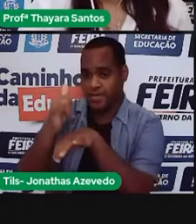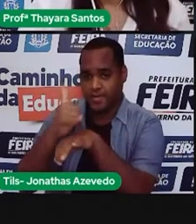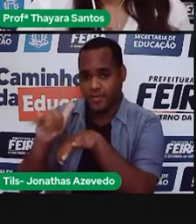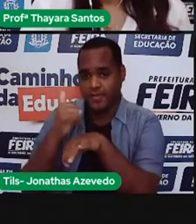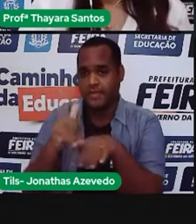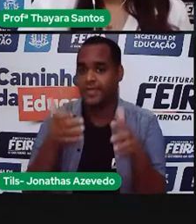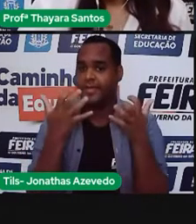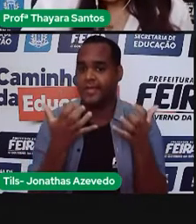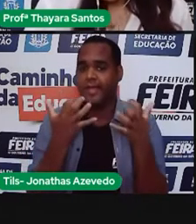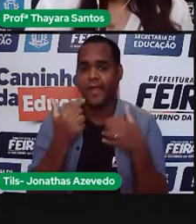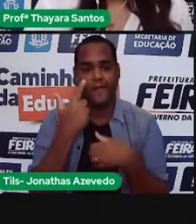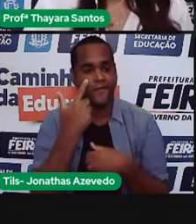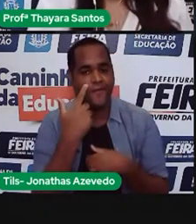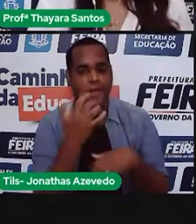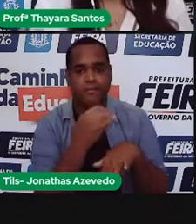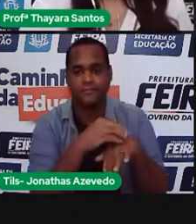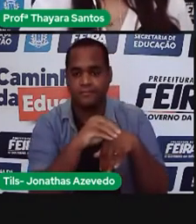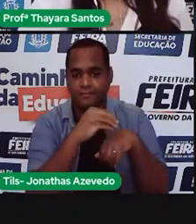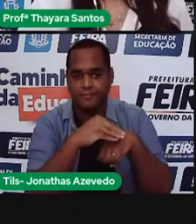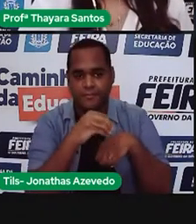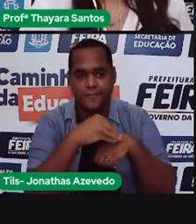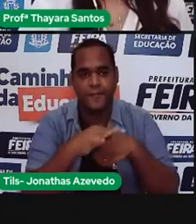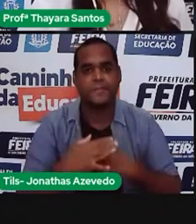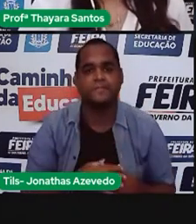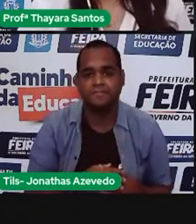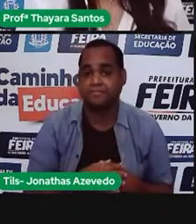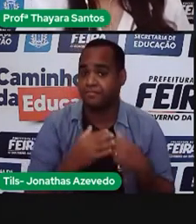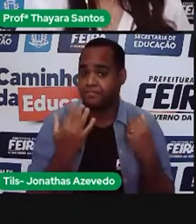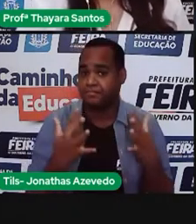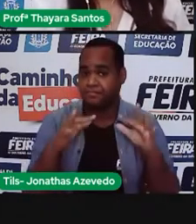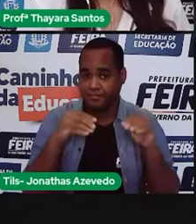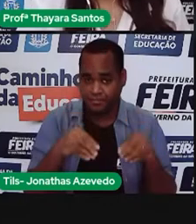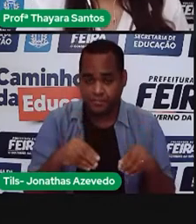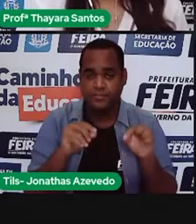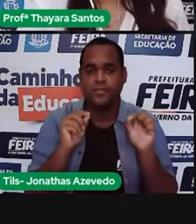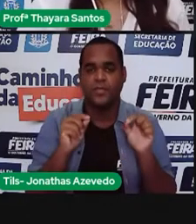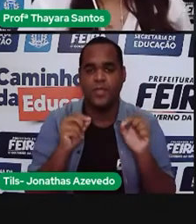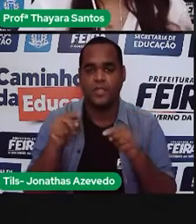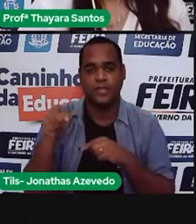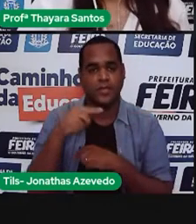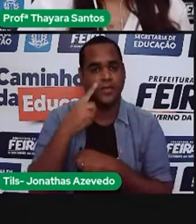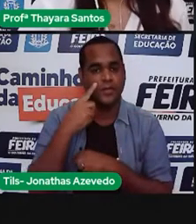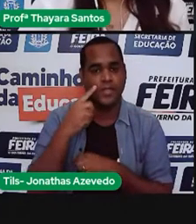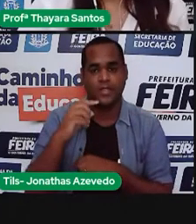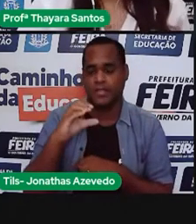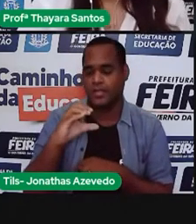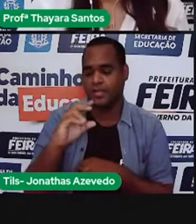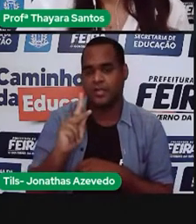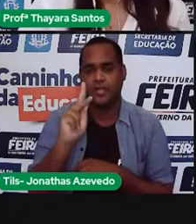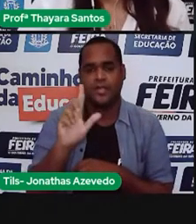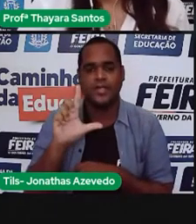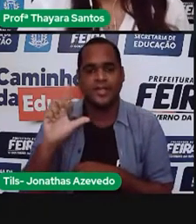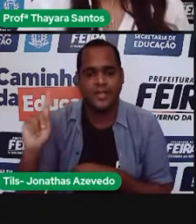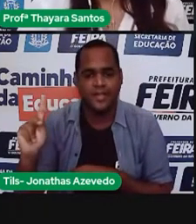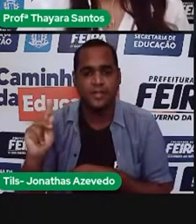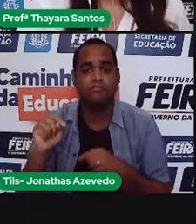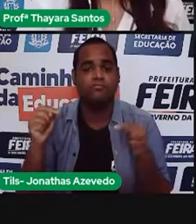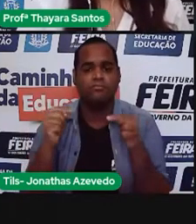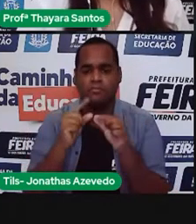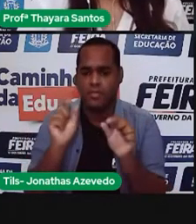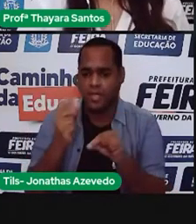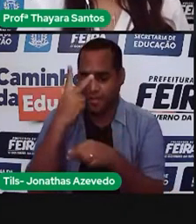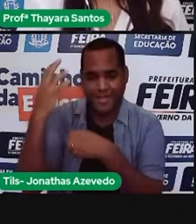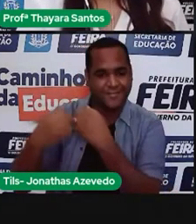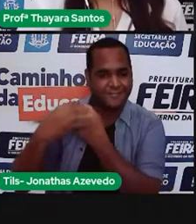vendo aquela informação. E o último foi esse aqui, que a gente chama de clickbait, que também é um tipo de desinformação.